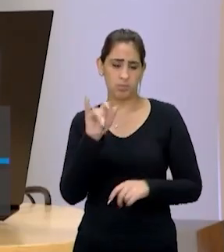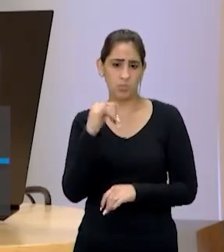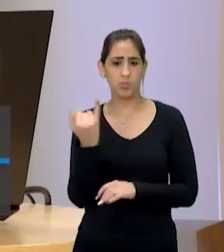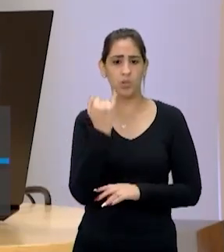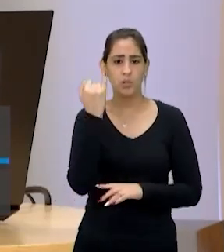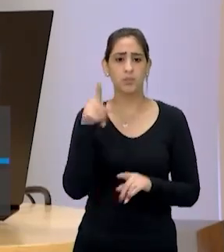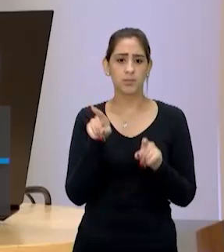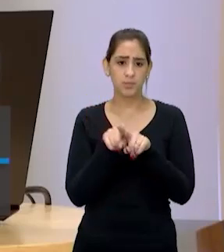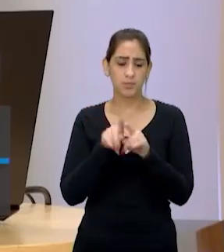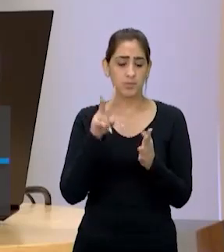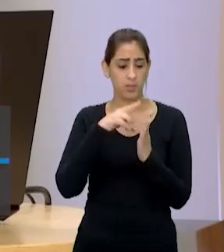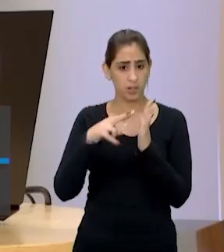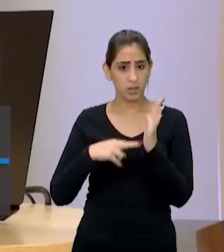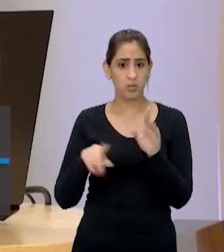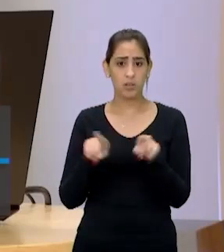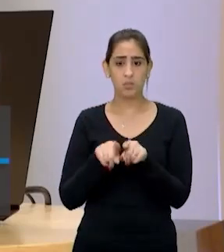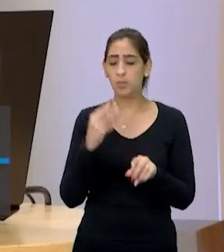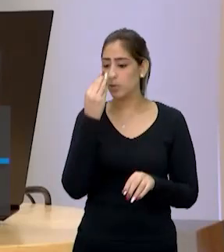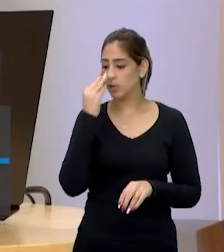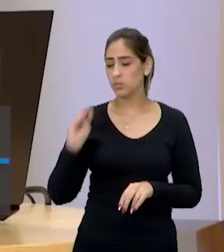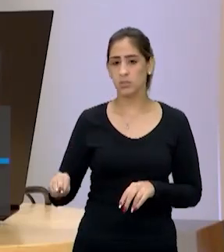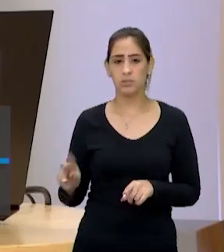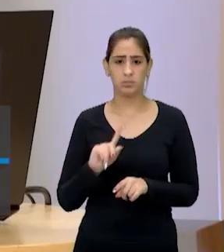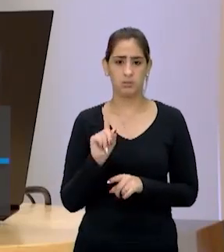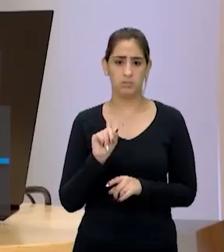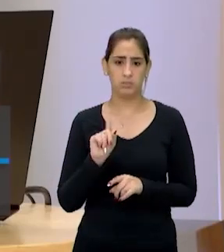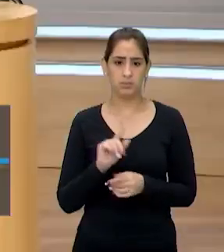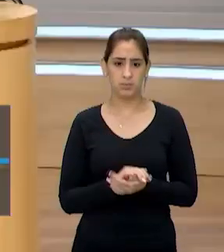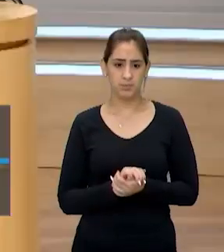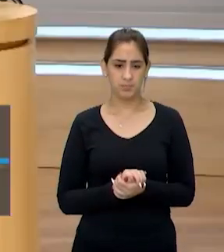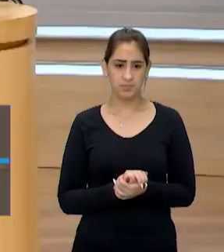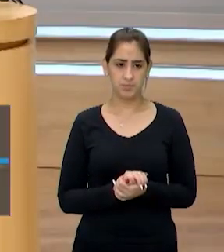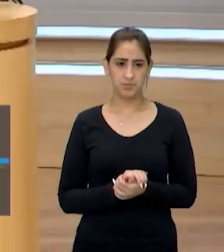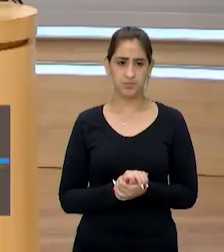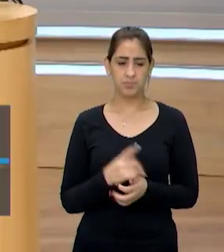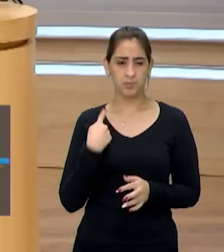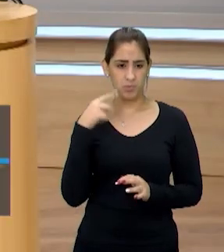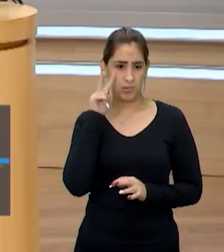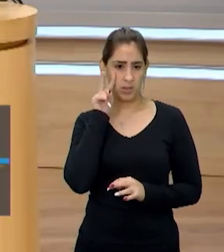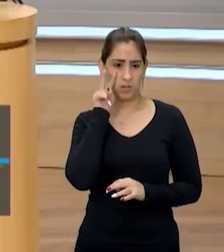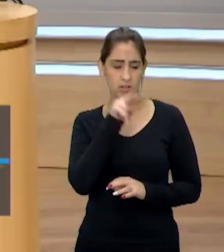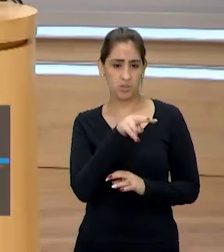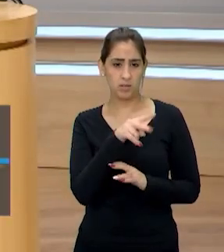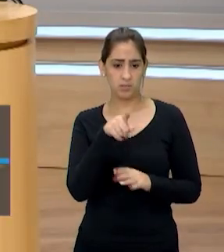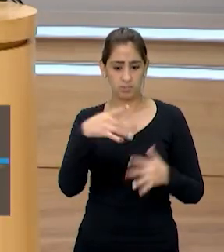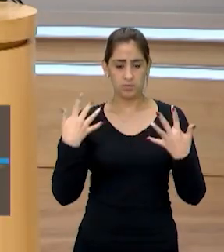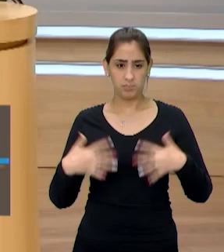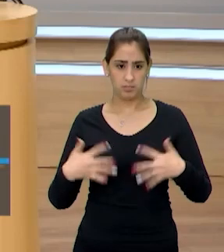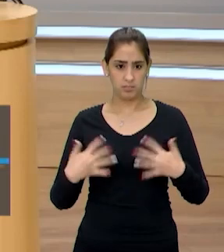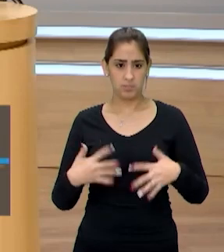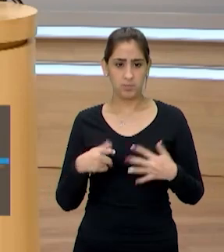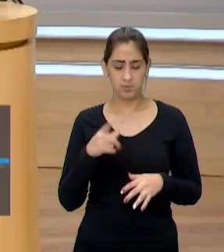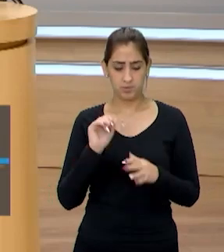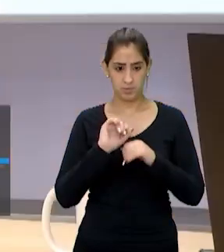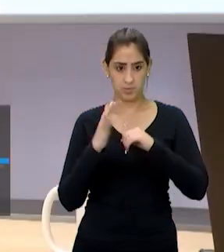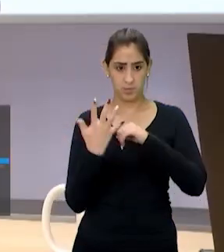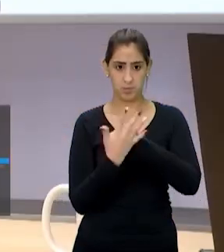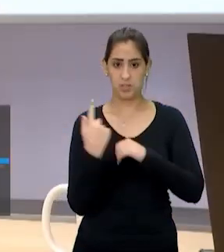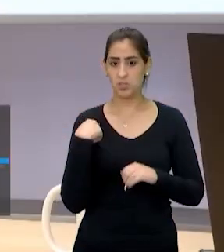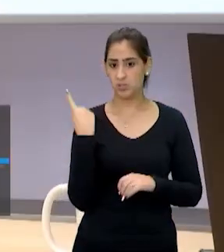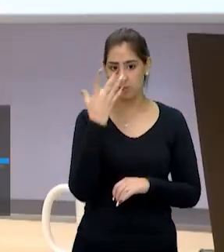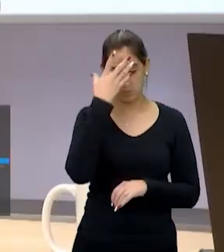problema da leitura já está aí, a gente não pode ignorar esse problema, não pode esquecer. É, o que eu vi, esse desespero, às vezes, na pandemia, a acaba